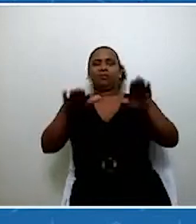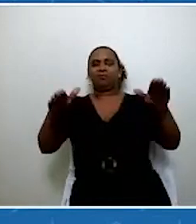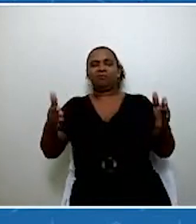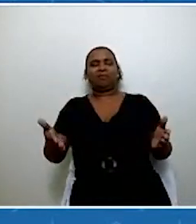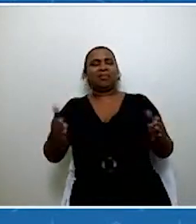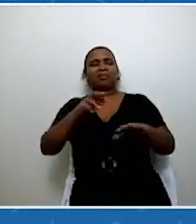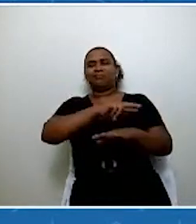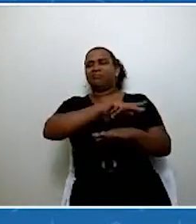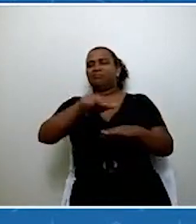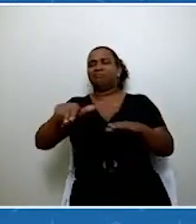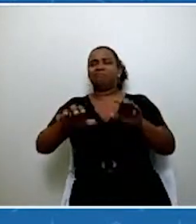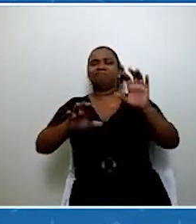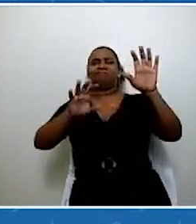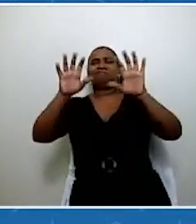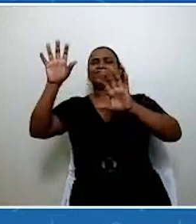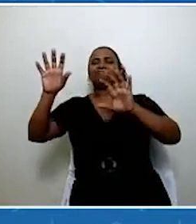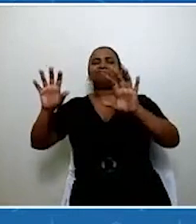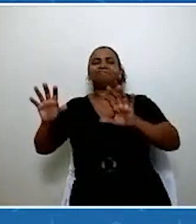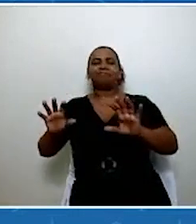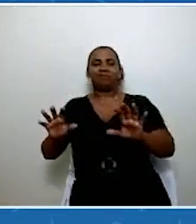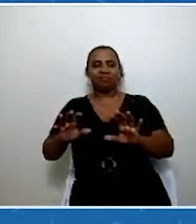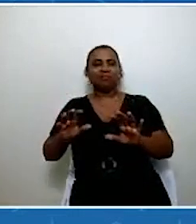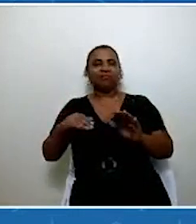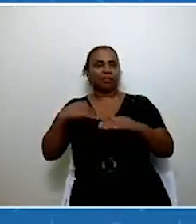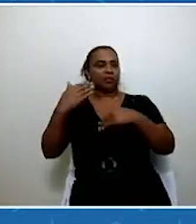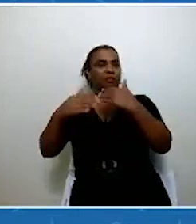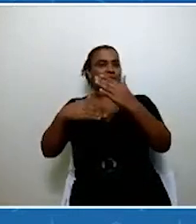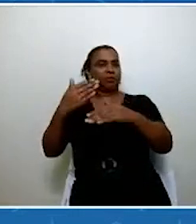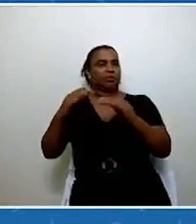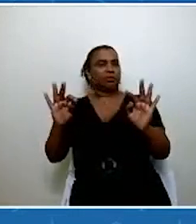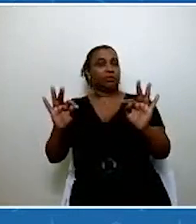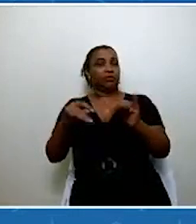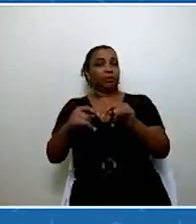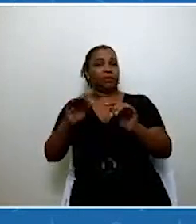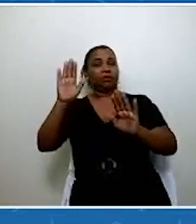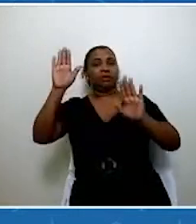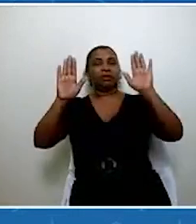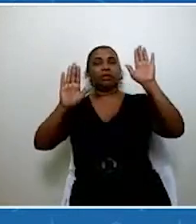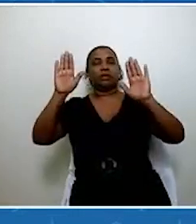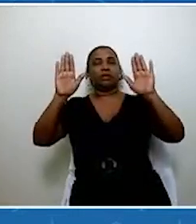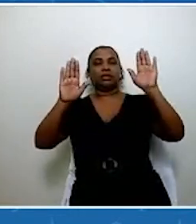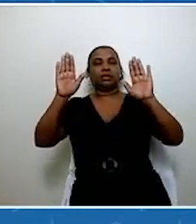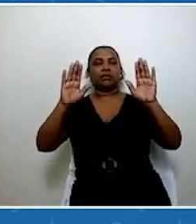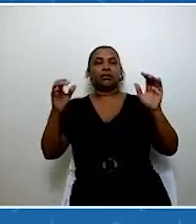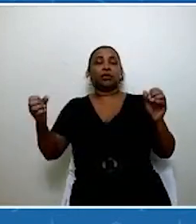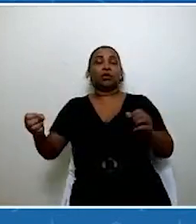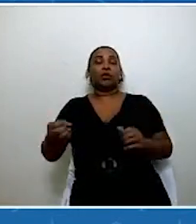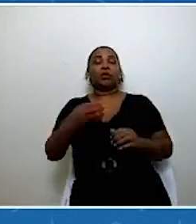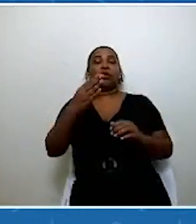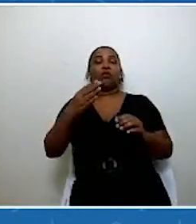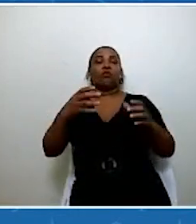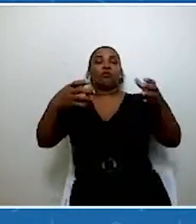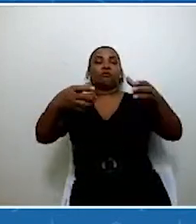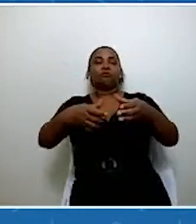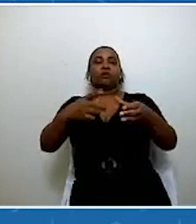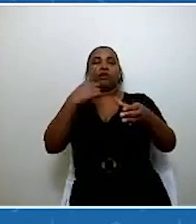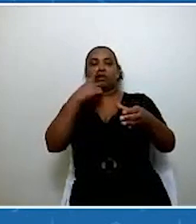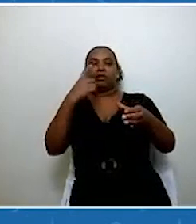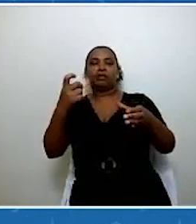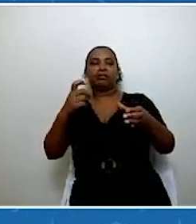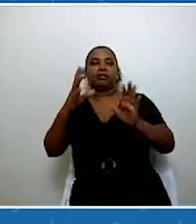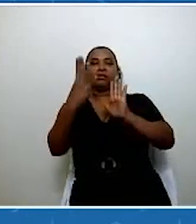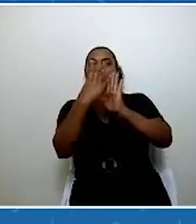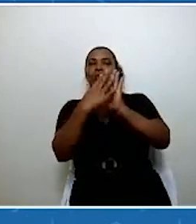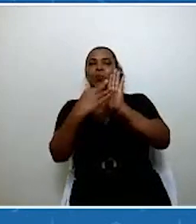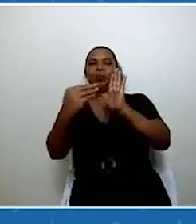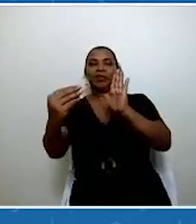está terminando o processo de licitação das novas lixeiras, copiando uma boa prática que a gente observou no TCE, que